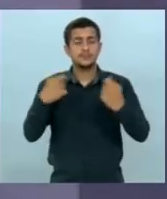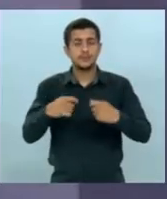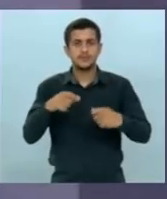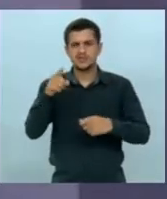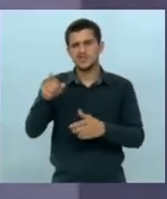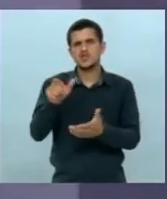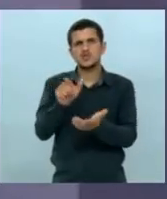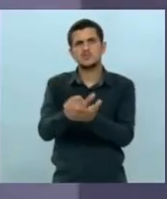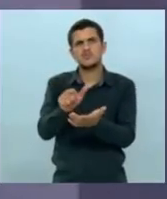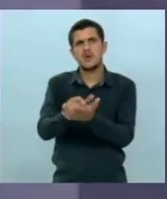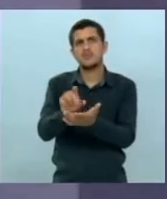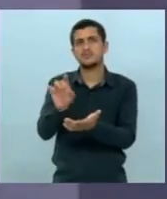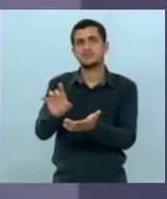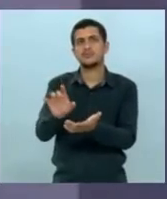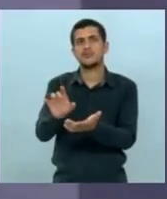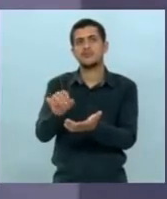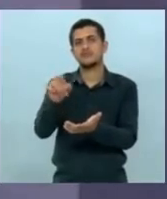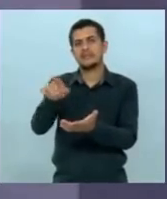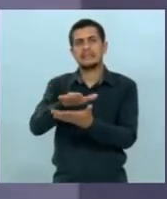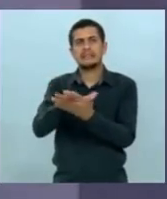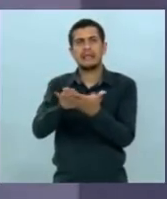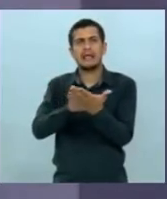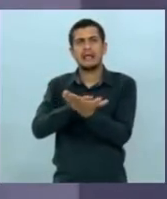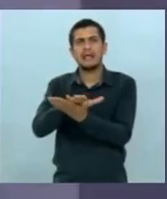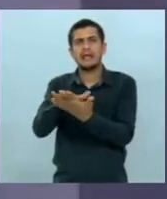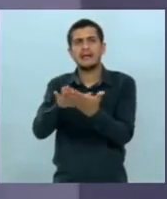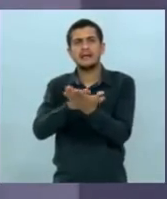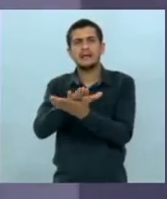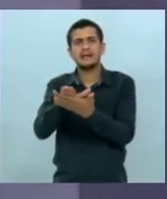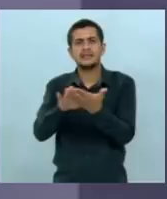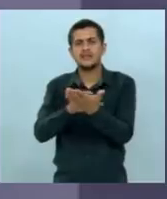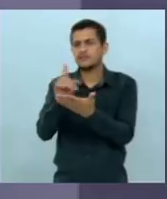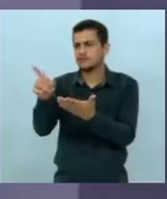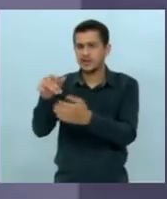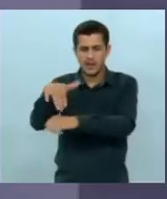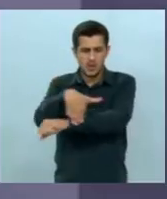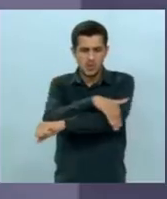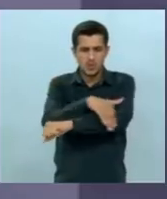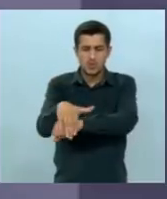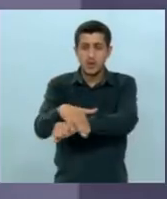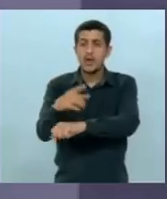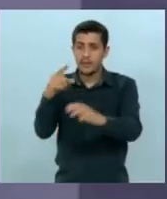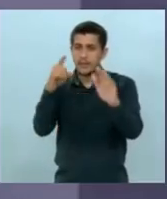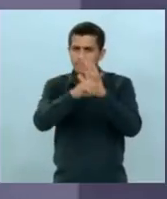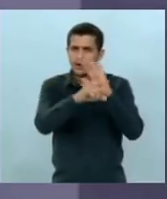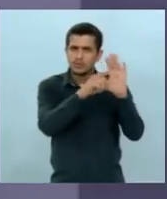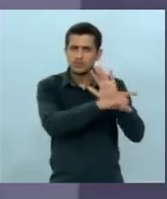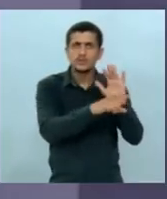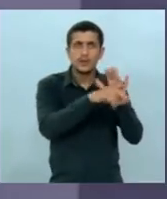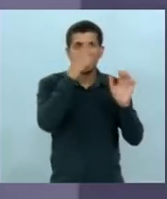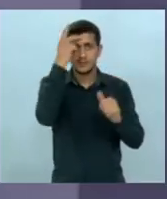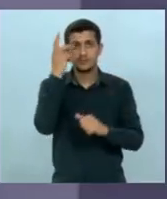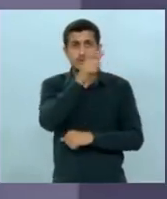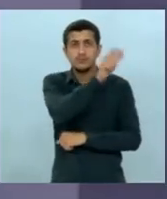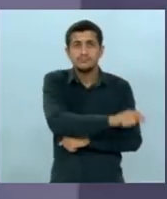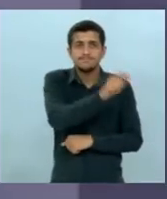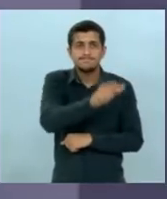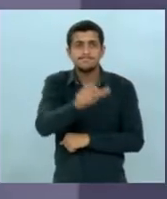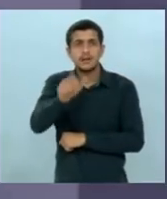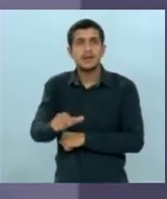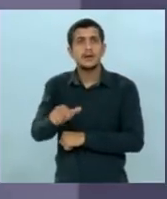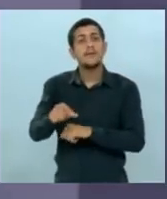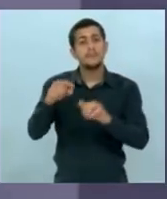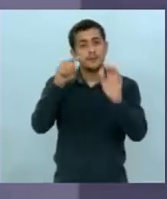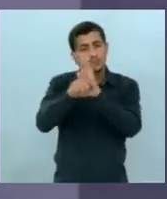papel não fez absolutamente nada sai às ruas e consulte a população e você